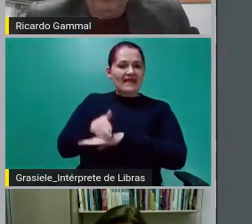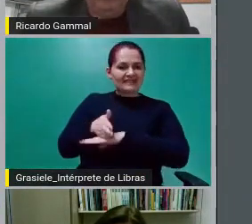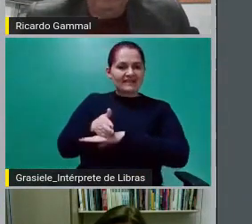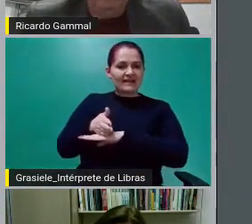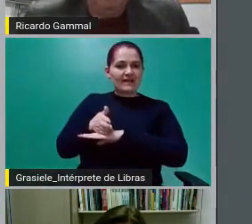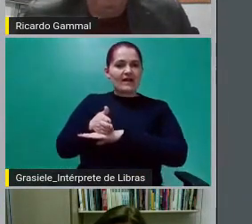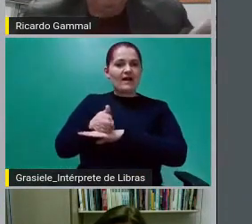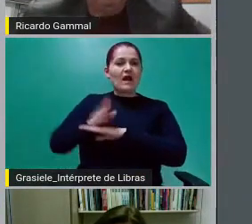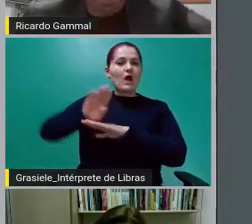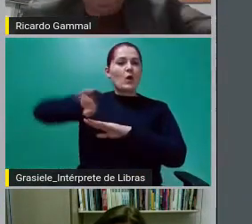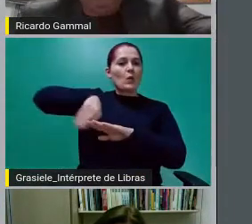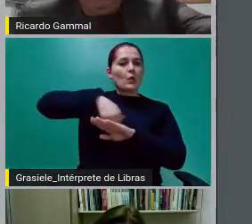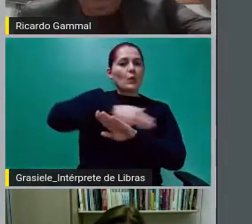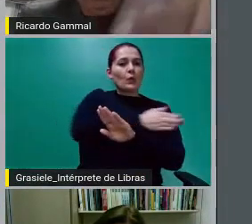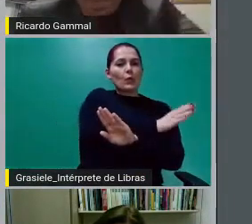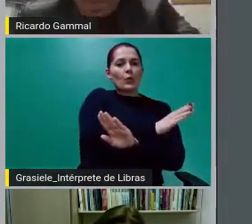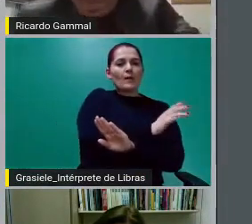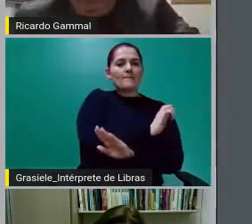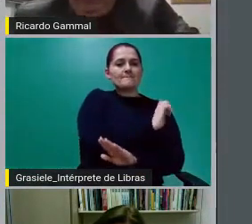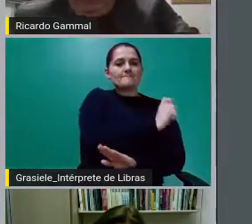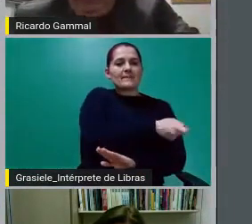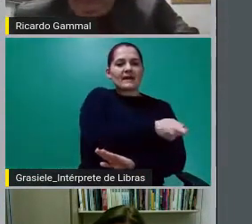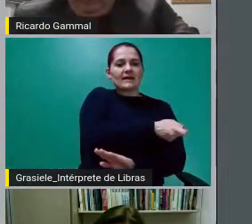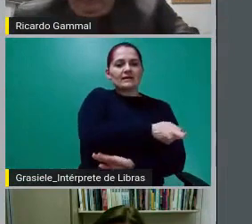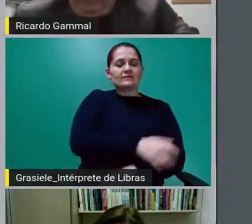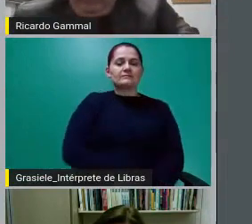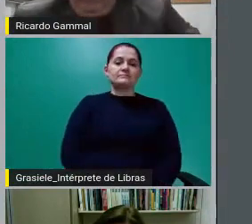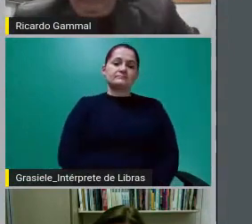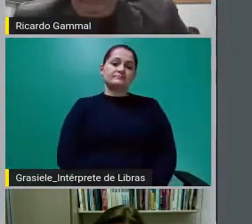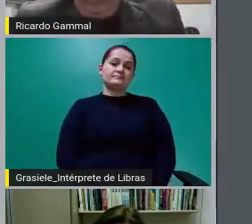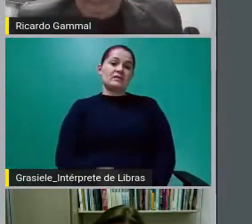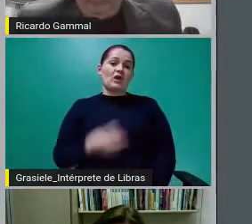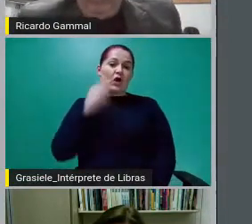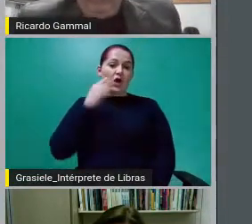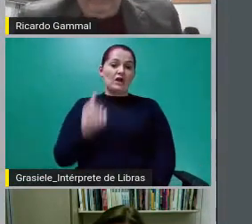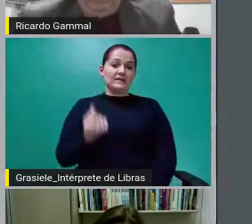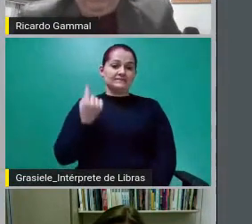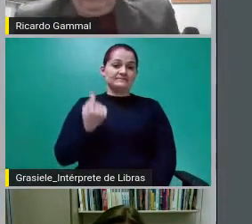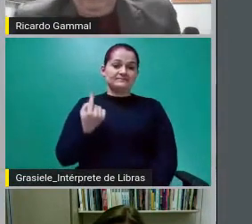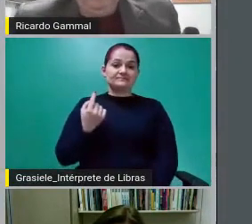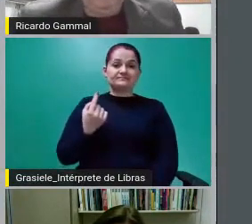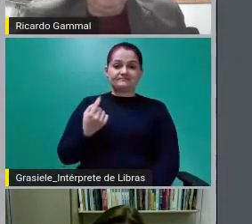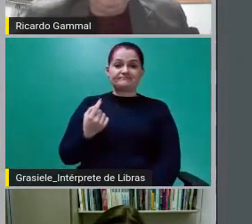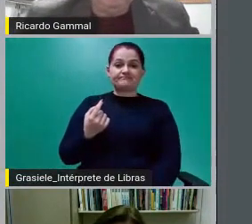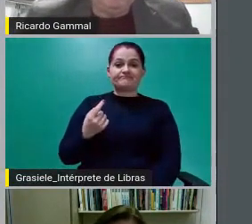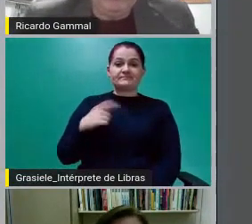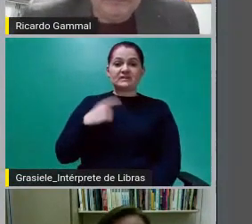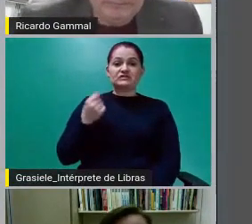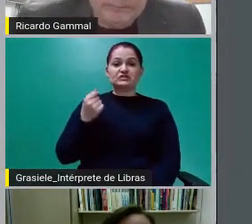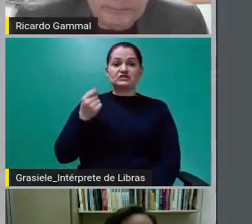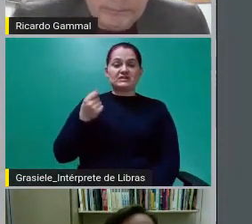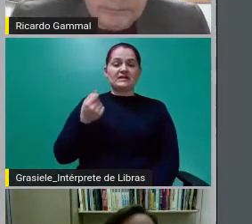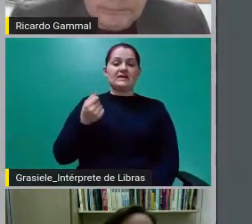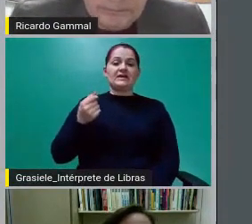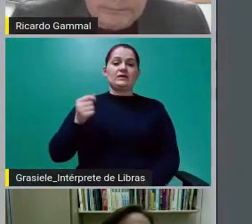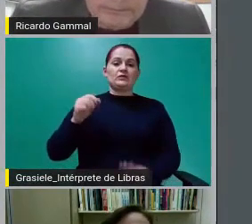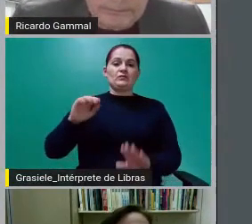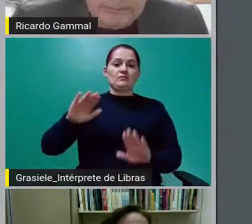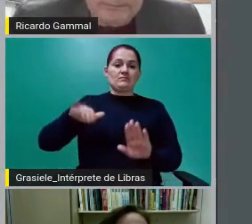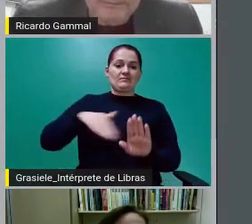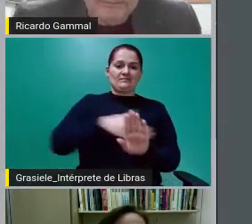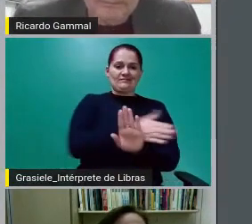desviado aqui, nesse outro diagrama, esse dinheiro que é desviado para o investidor